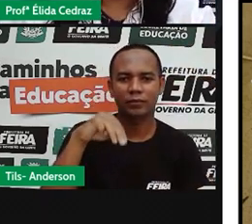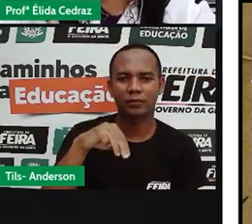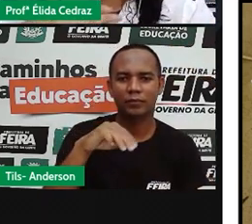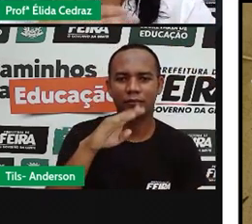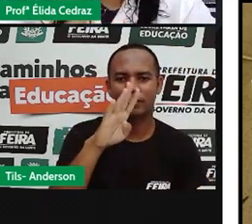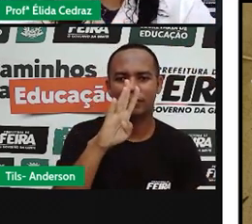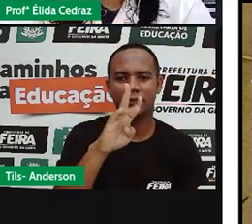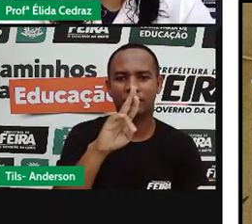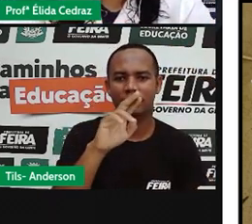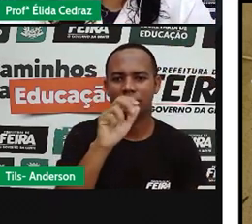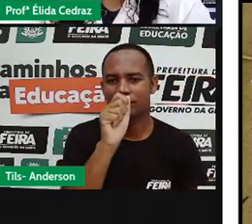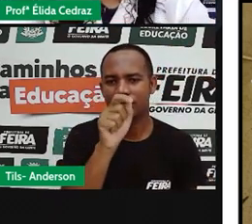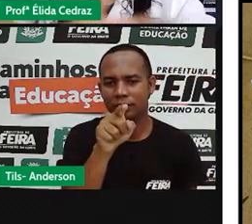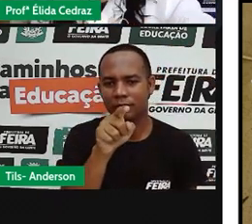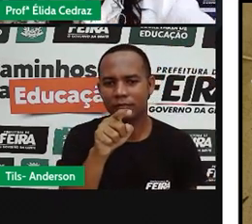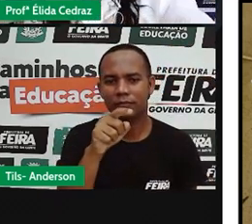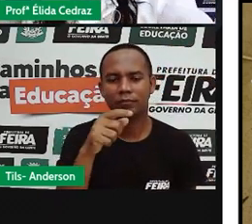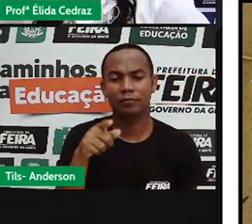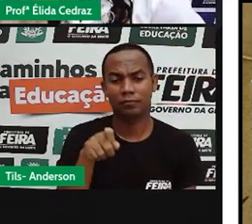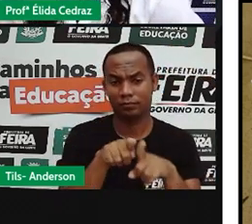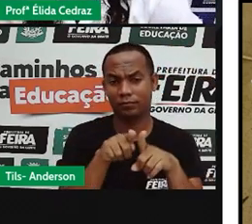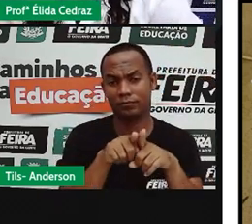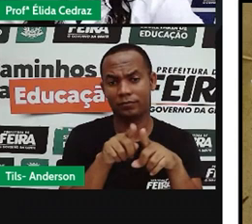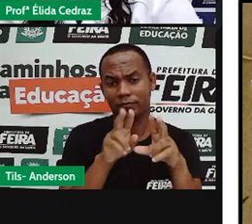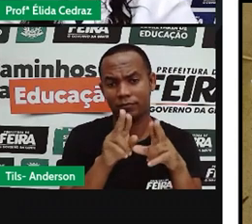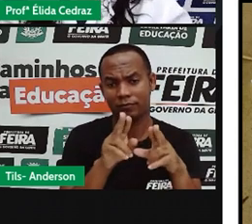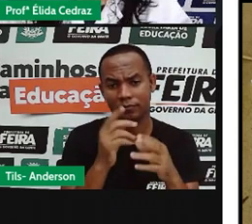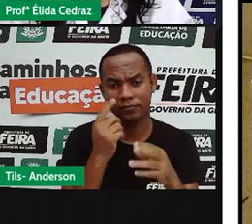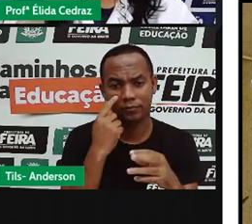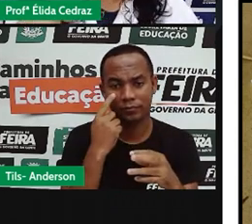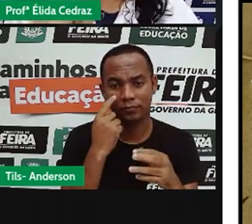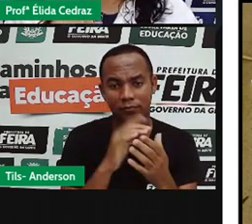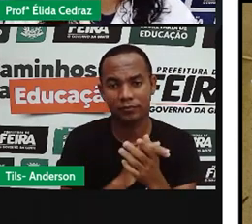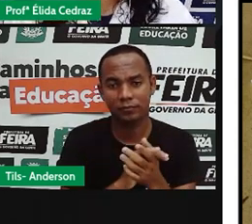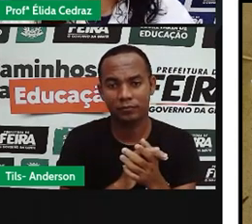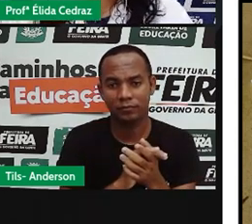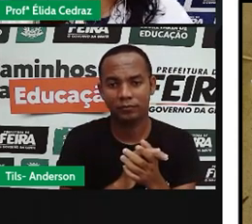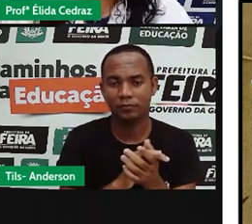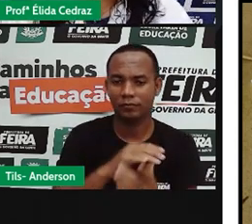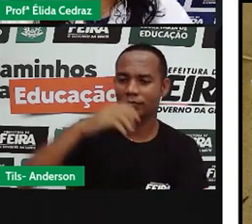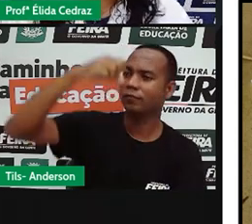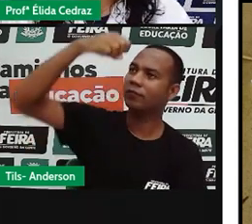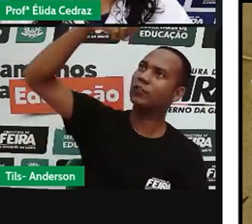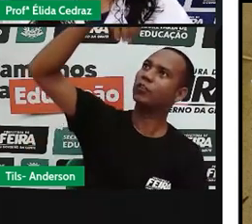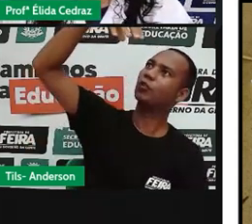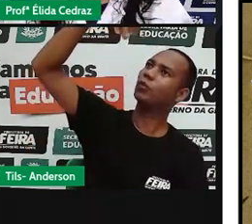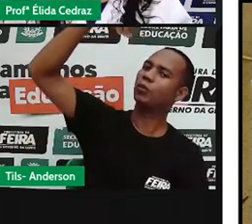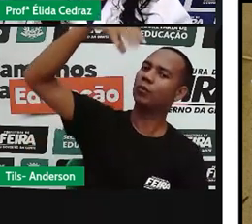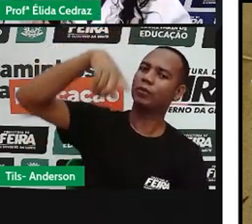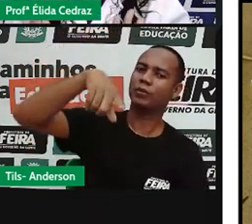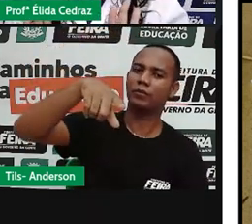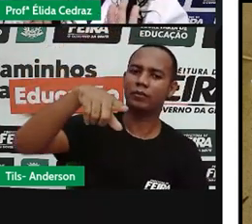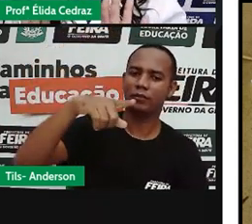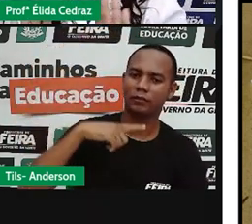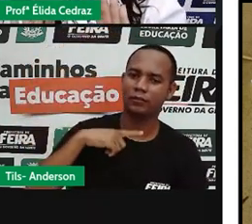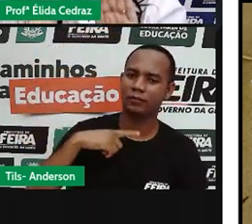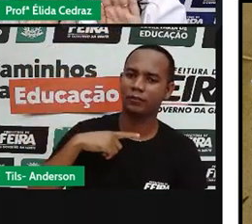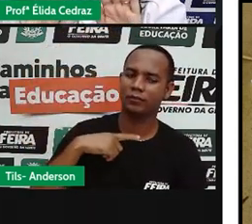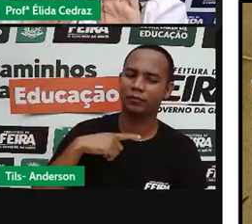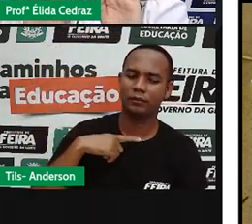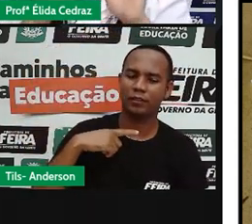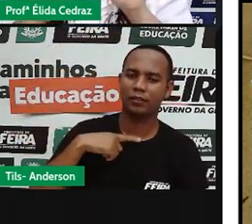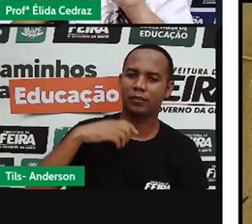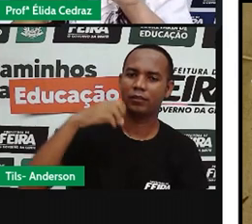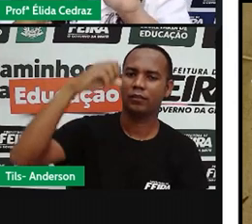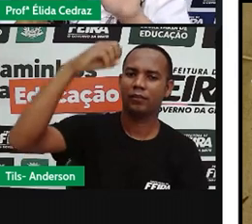e projetando do lado contrário. O poste também. O poste está recebendo a